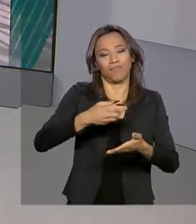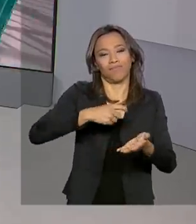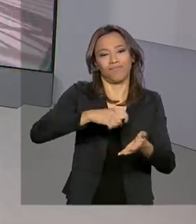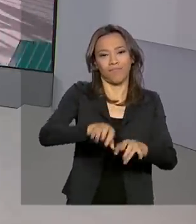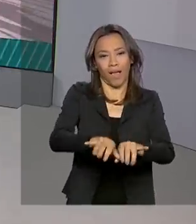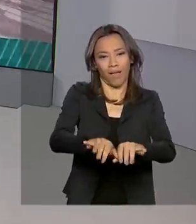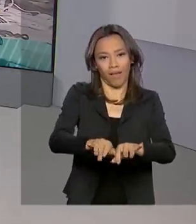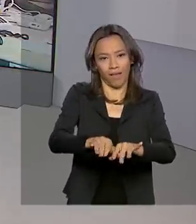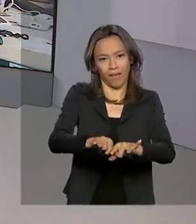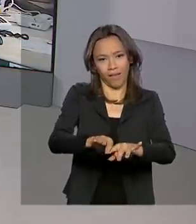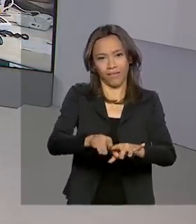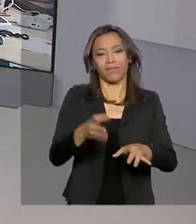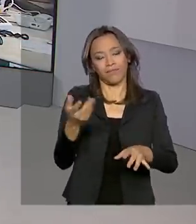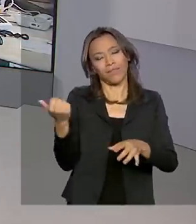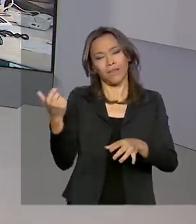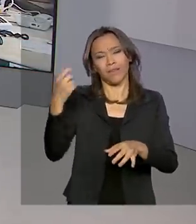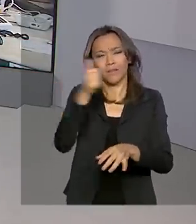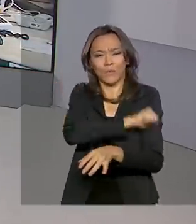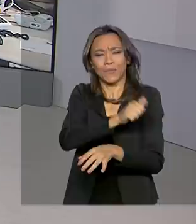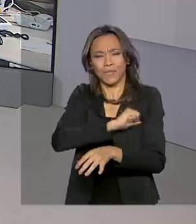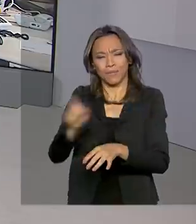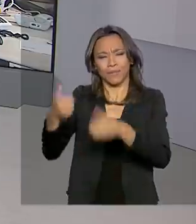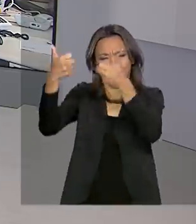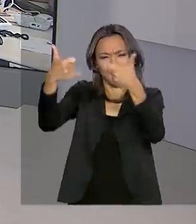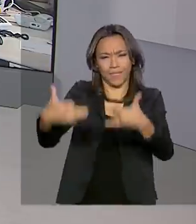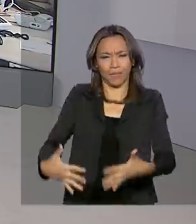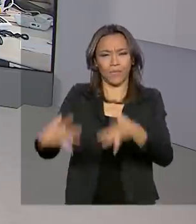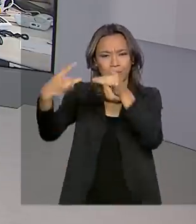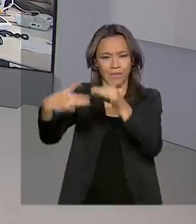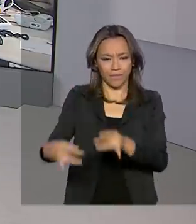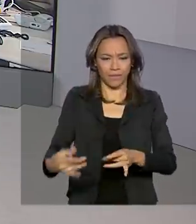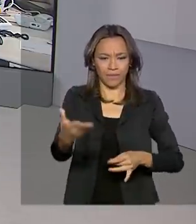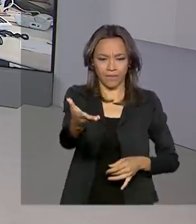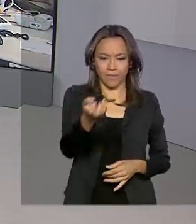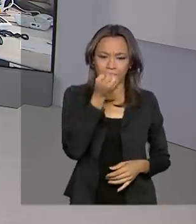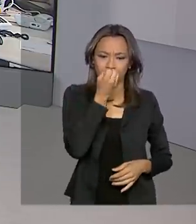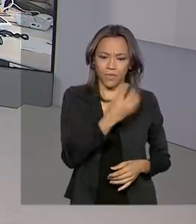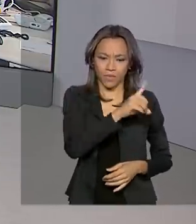de Janeiro. Cláudia Boiunga conta os detalhes para a gente. Cláudia, bom dia para você.